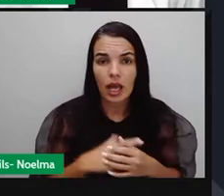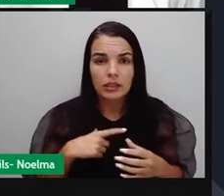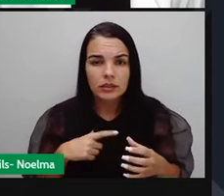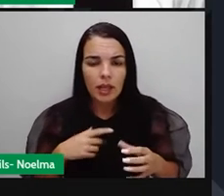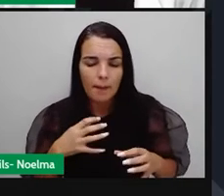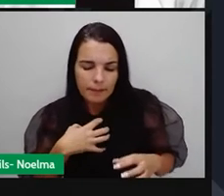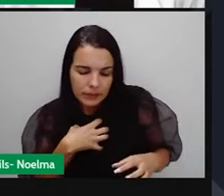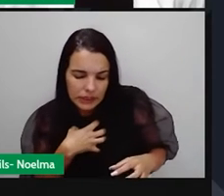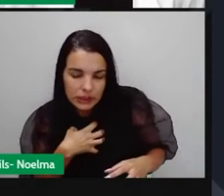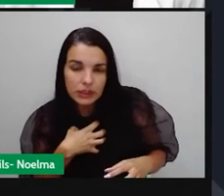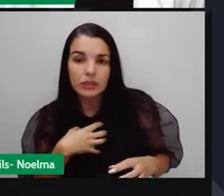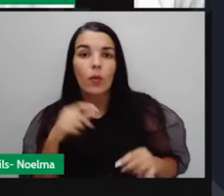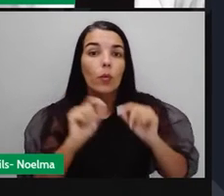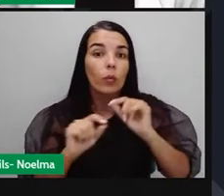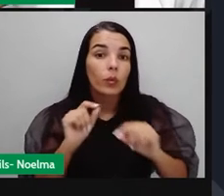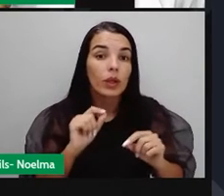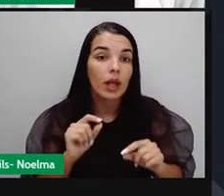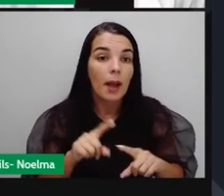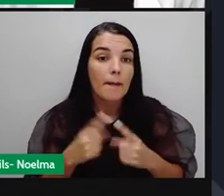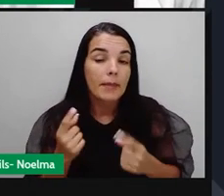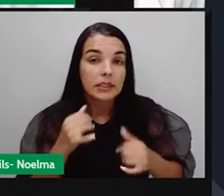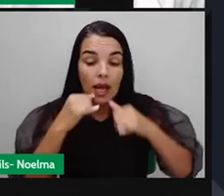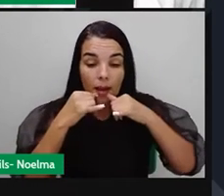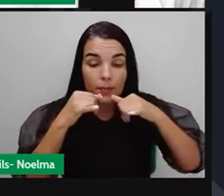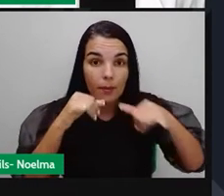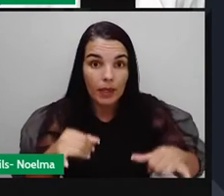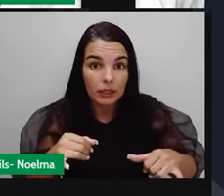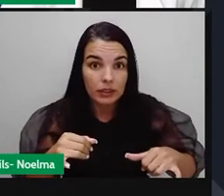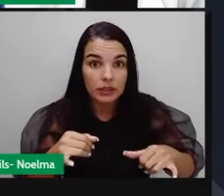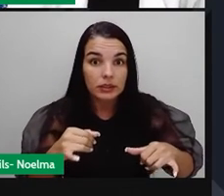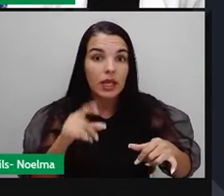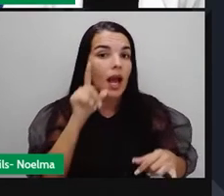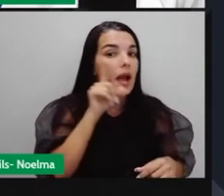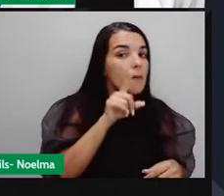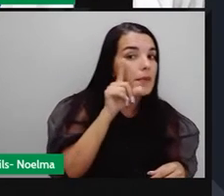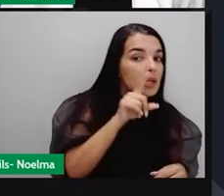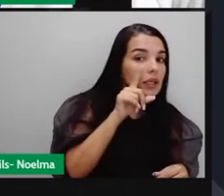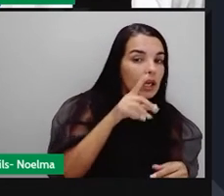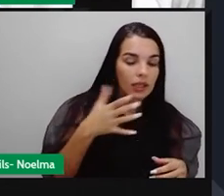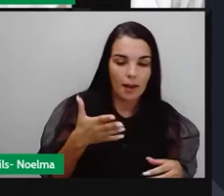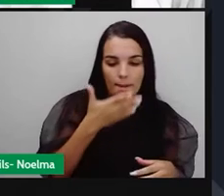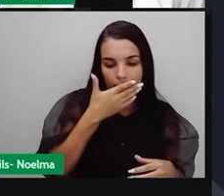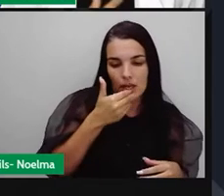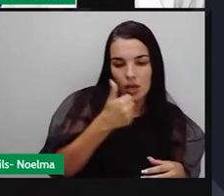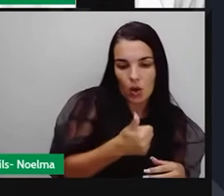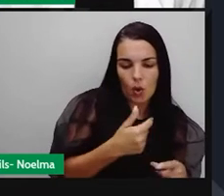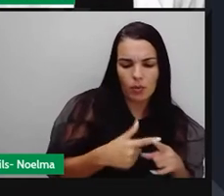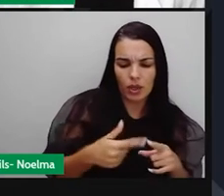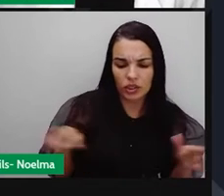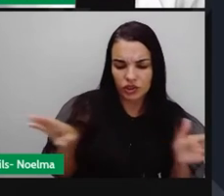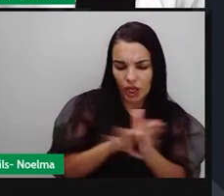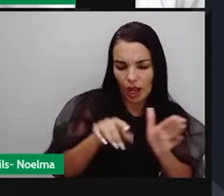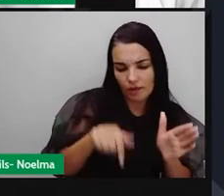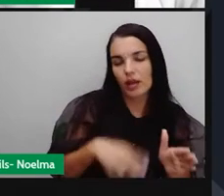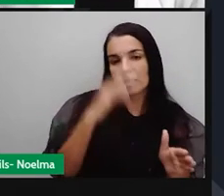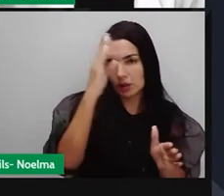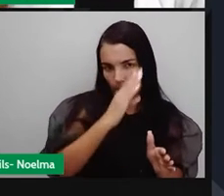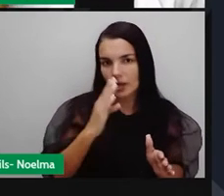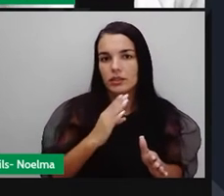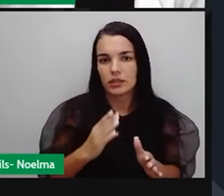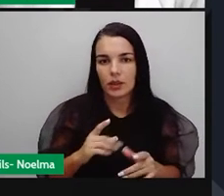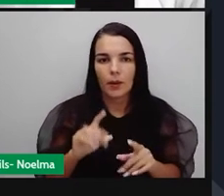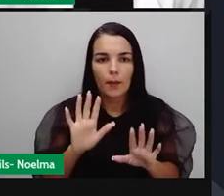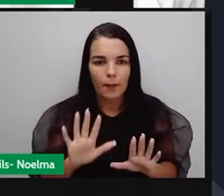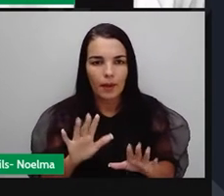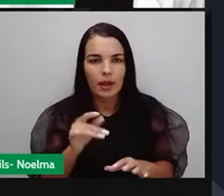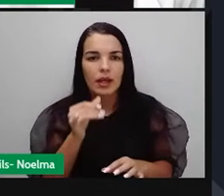sensível, nós como brasileiros, à propaganda americana do que à soviética, porque era o que chegava aqui. Se vocês pensarem, muitos dos